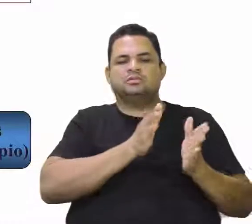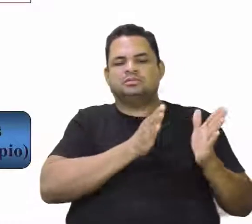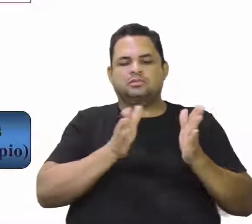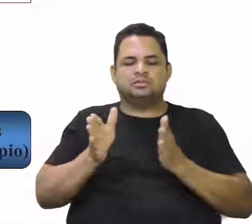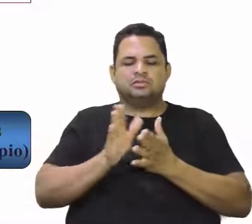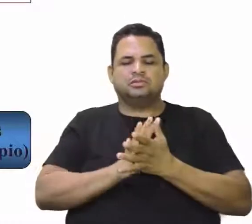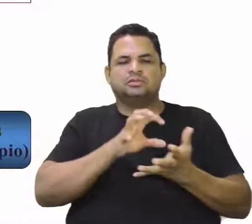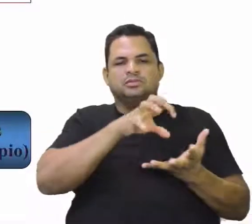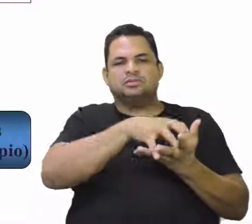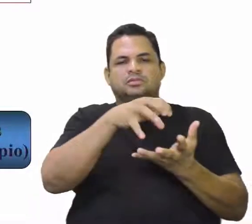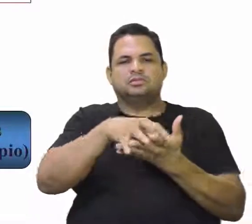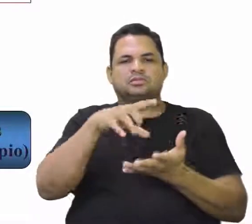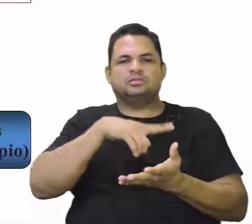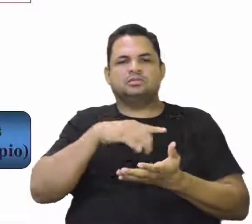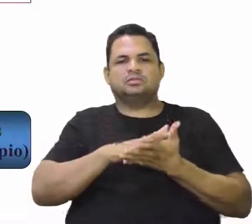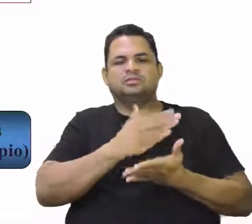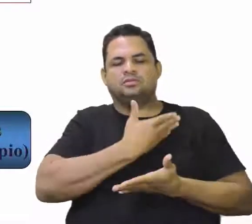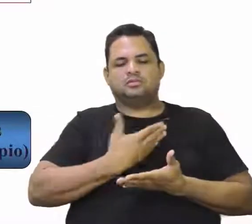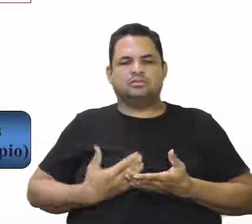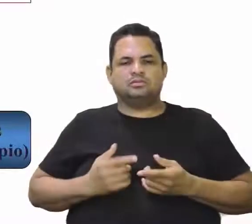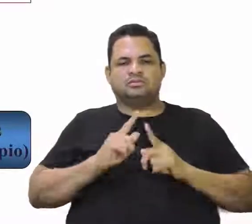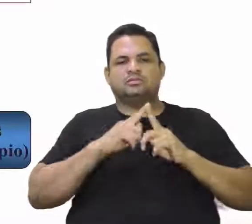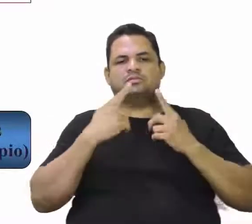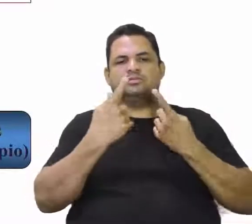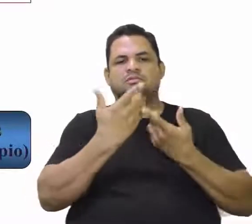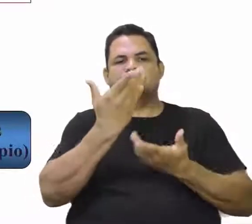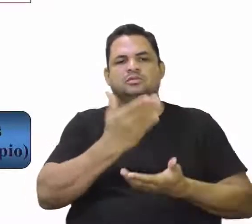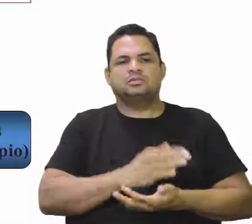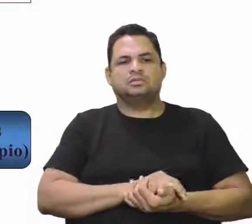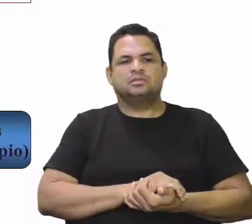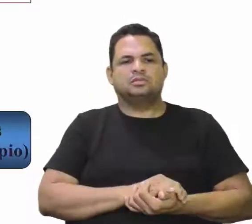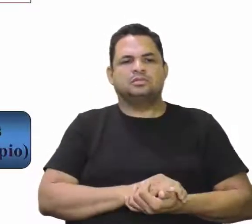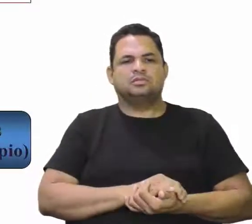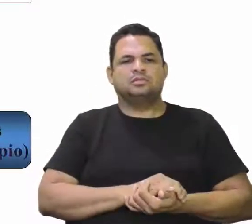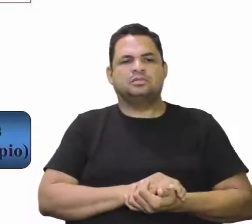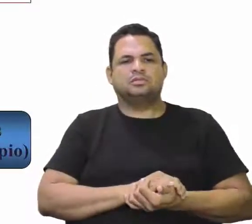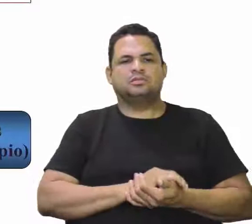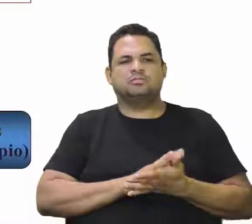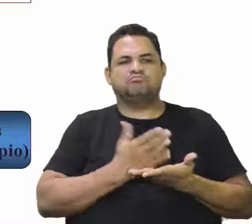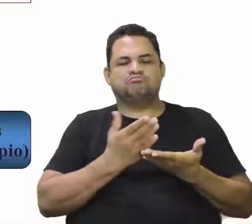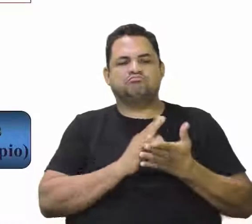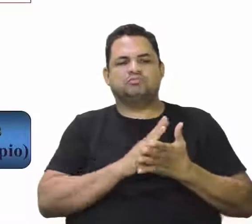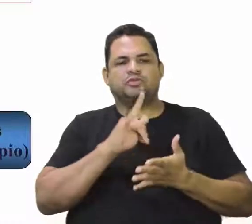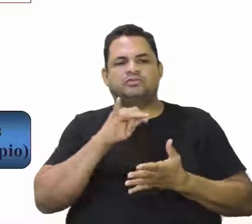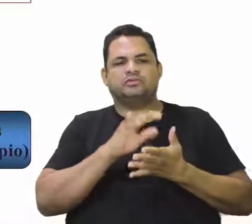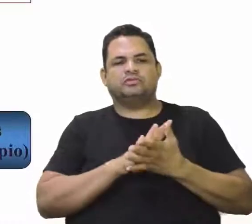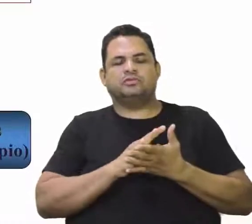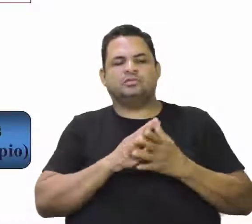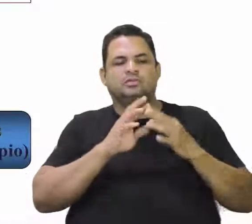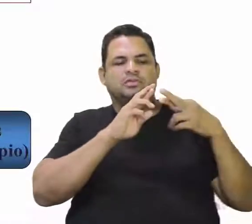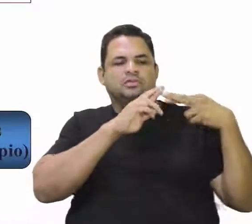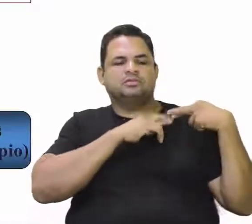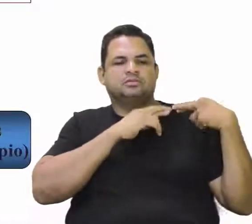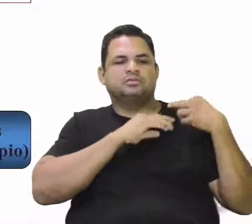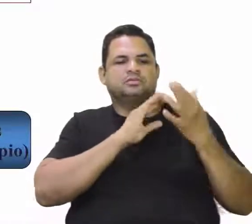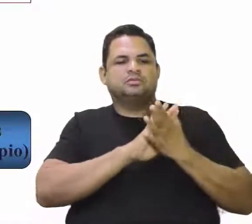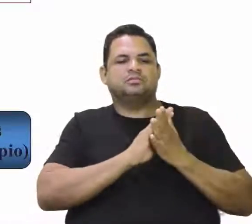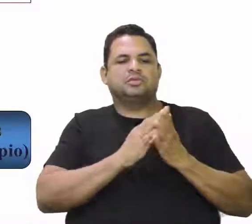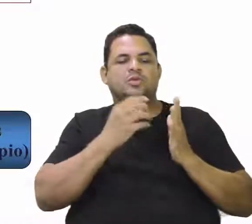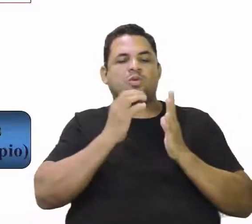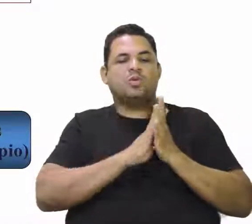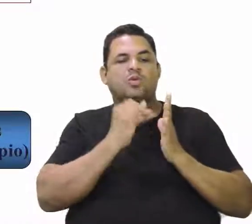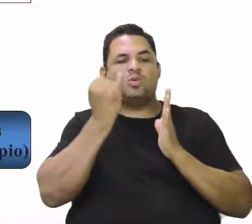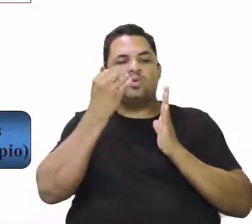Nós tínhamos o governo geral, o governador geral, o provedor morro, que era responsável pelos impostos, o